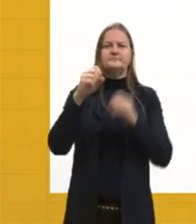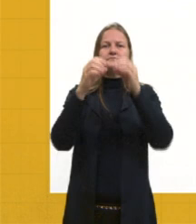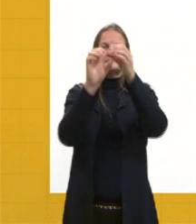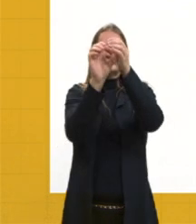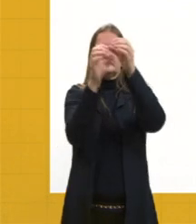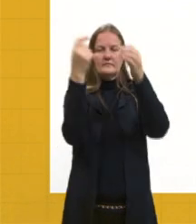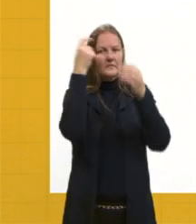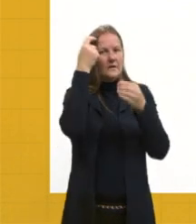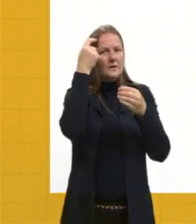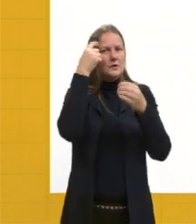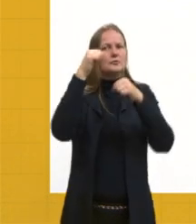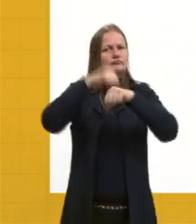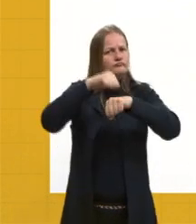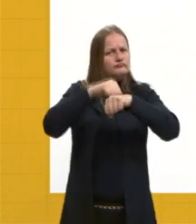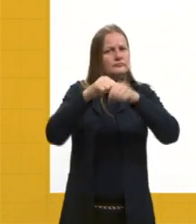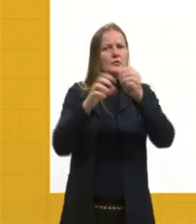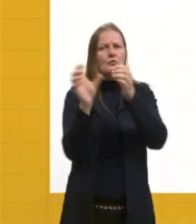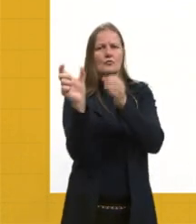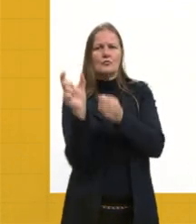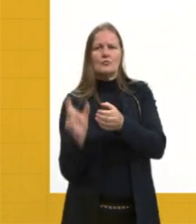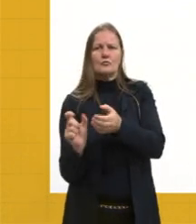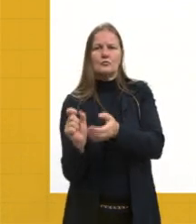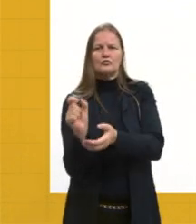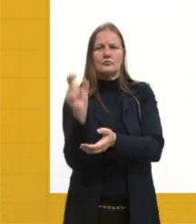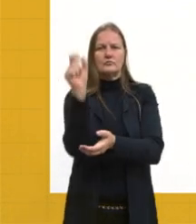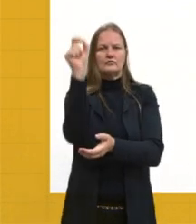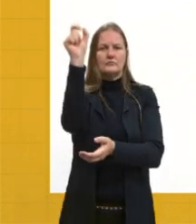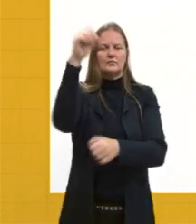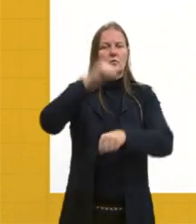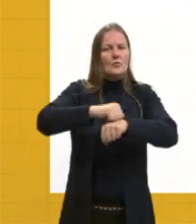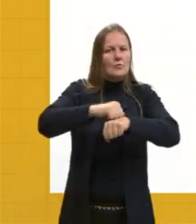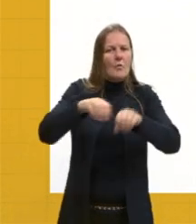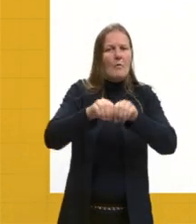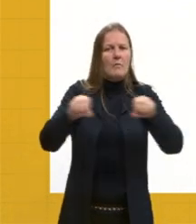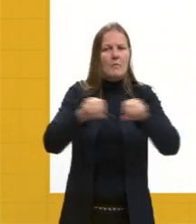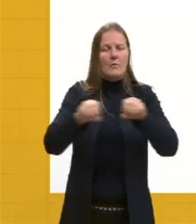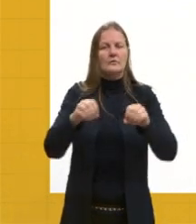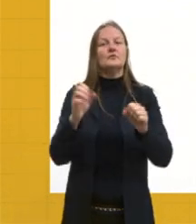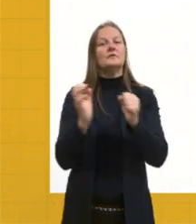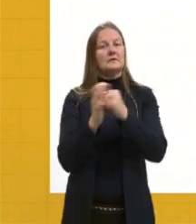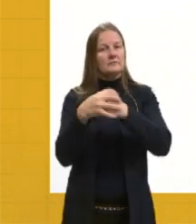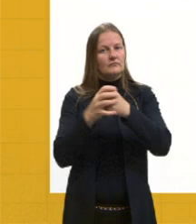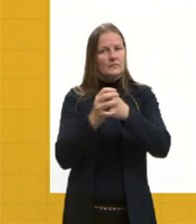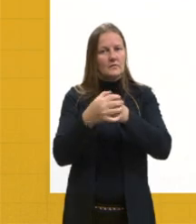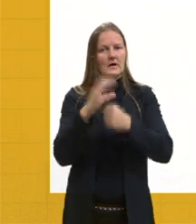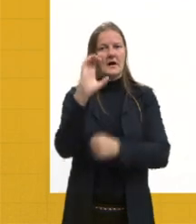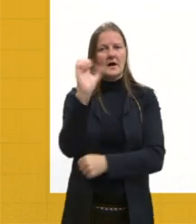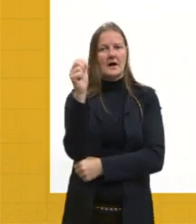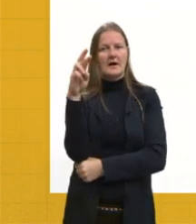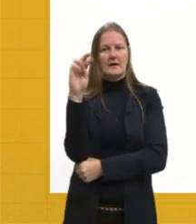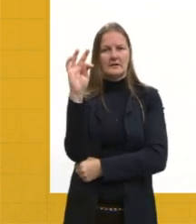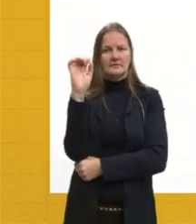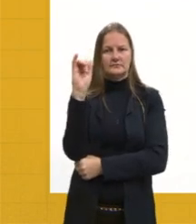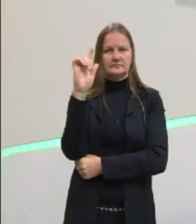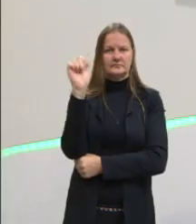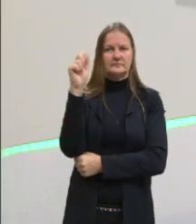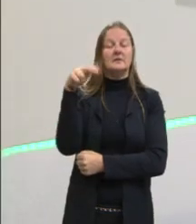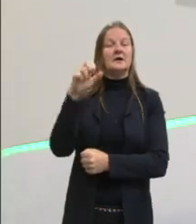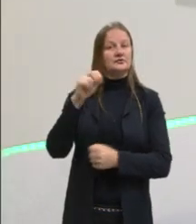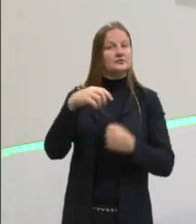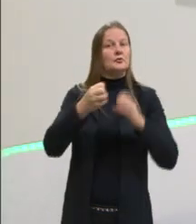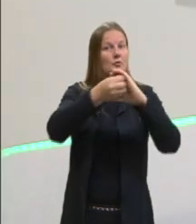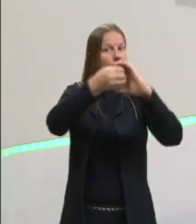vertebral formada por ossos e ou cartilagem. Então, essas aqui são as características